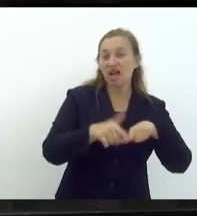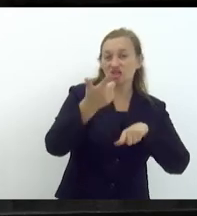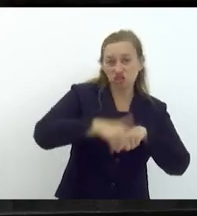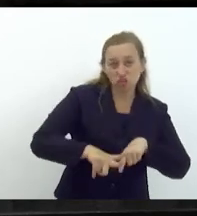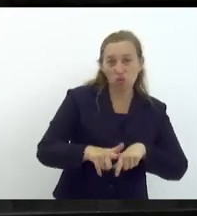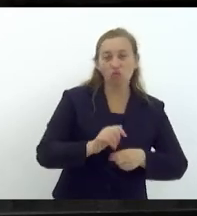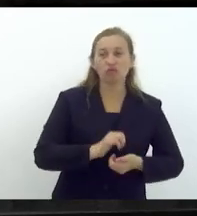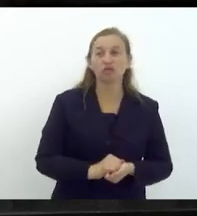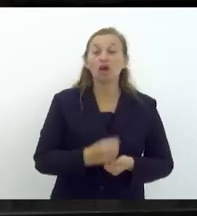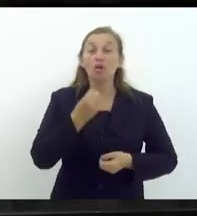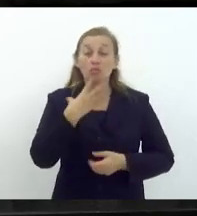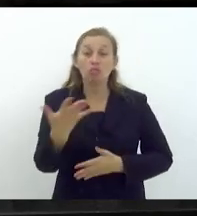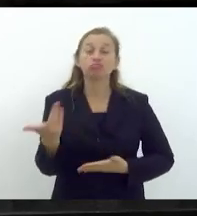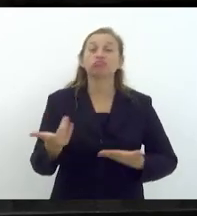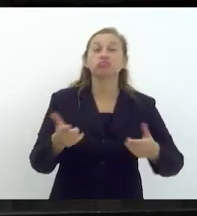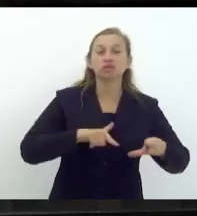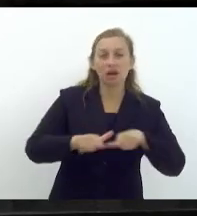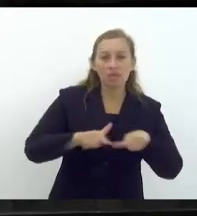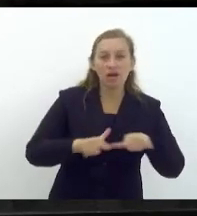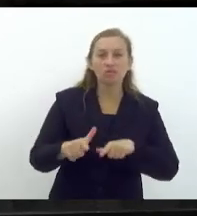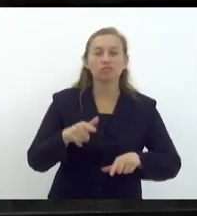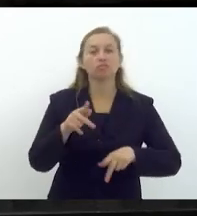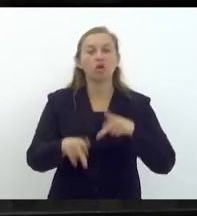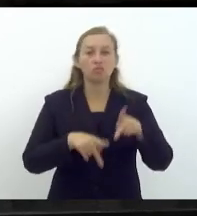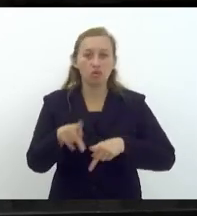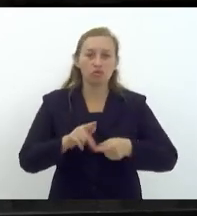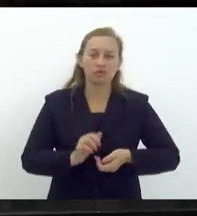para prestar um bom serviço para a população.